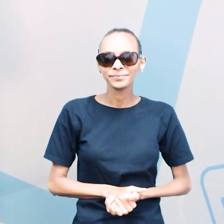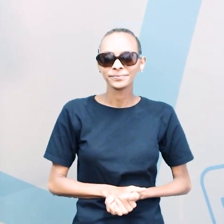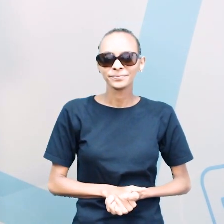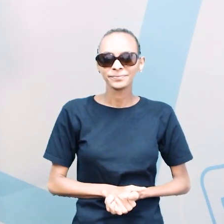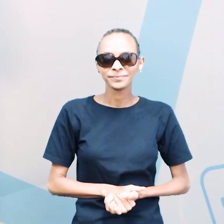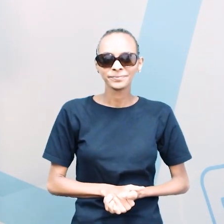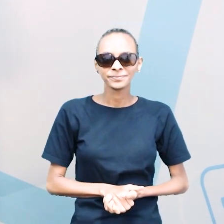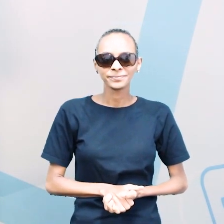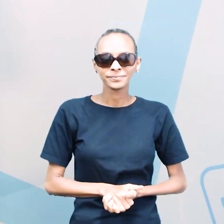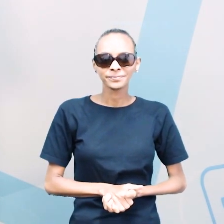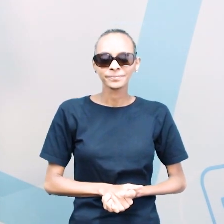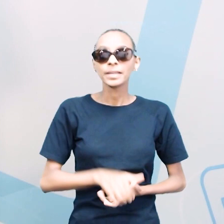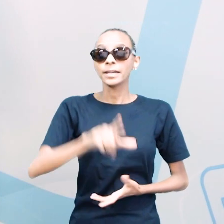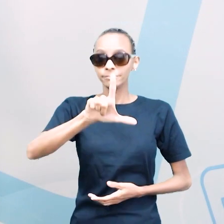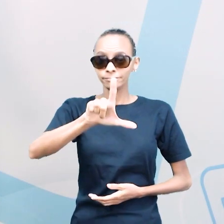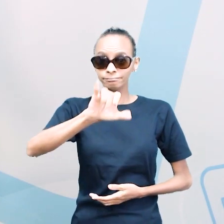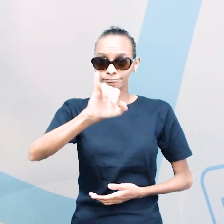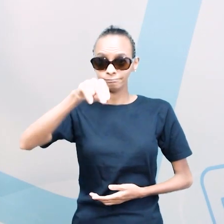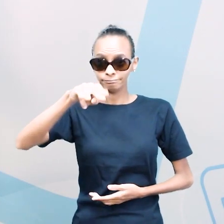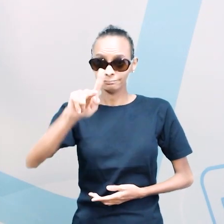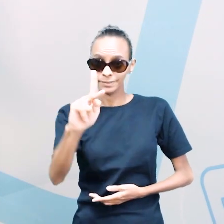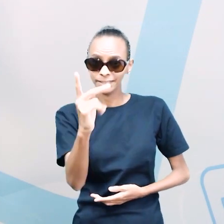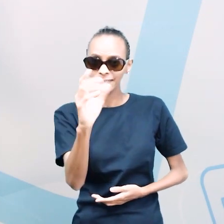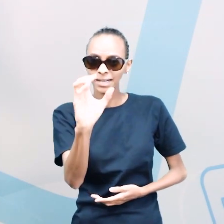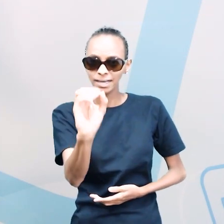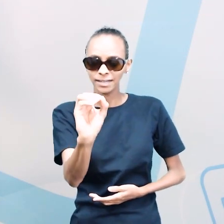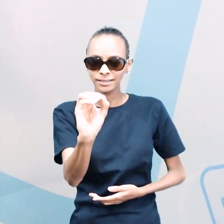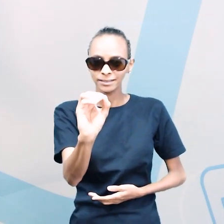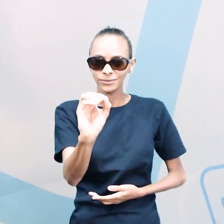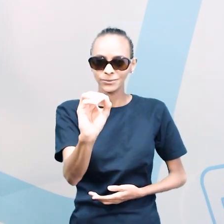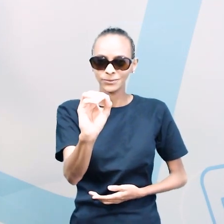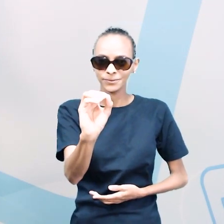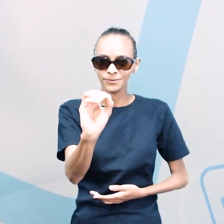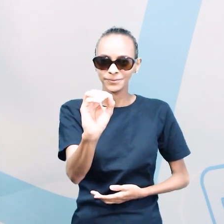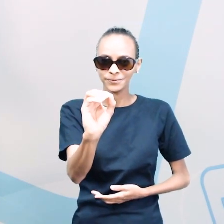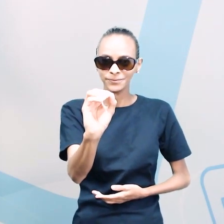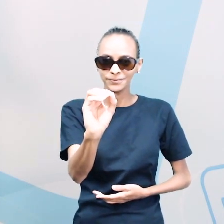Linen. Mais uma vez. Linen.